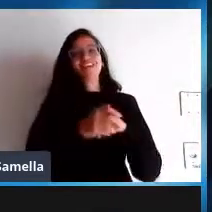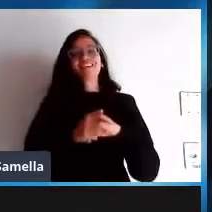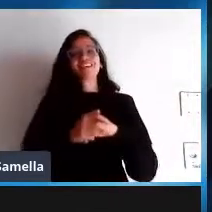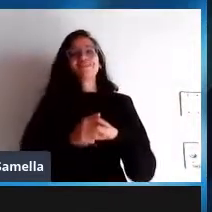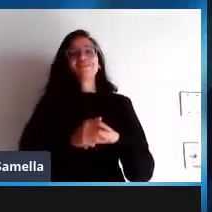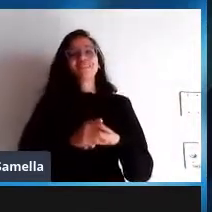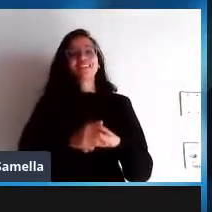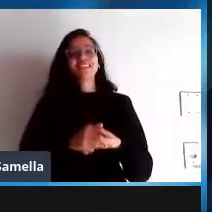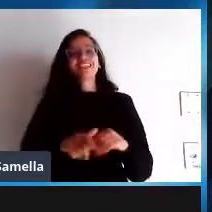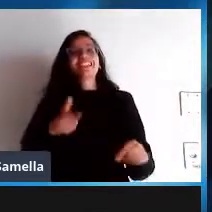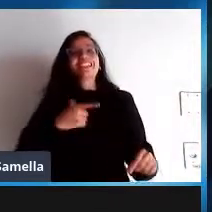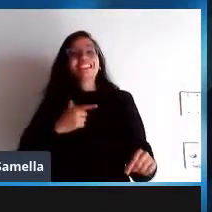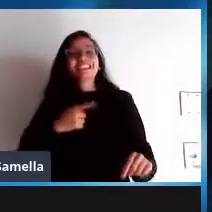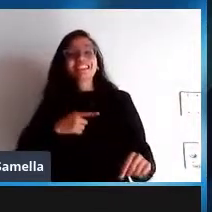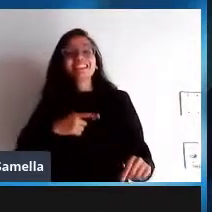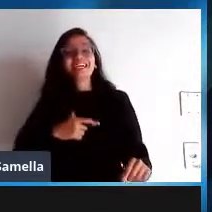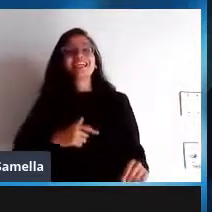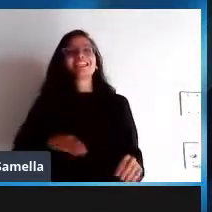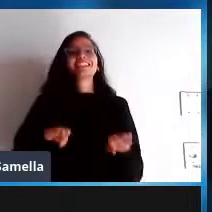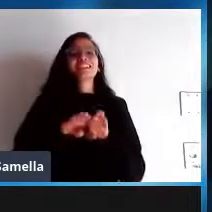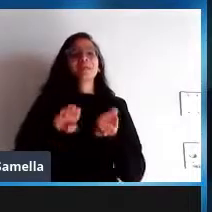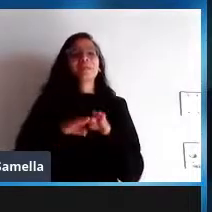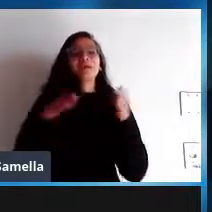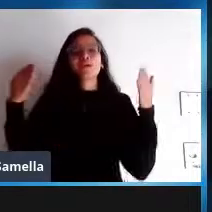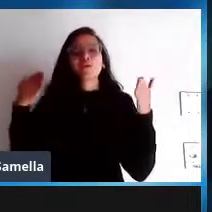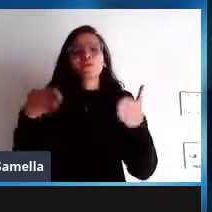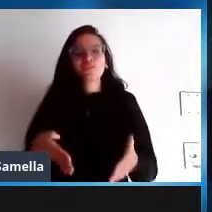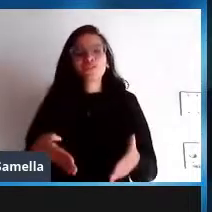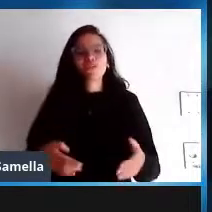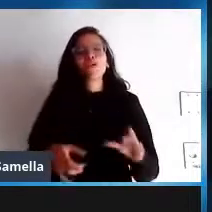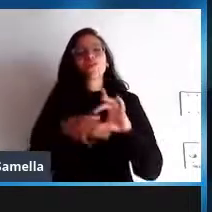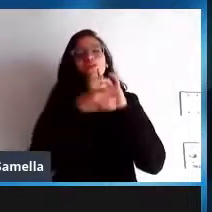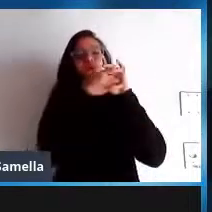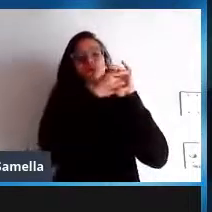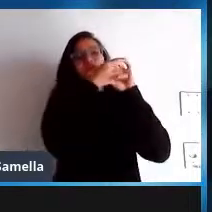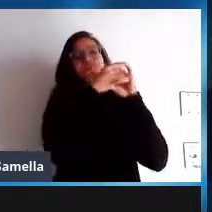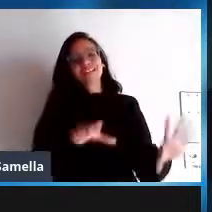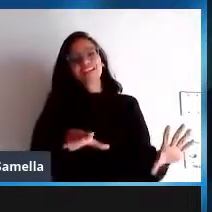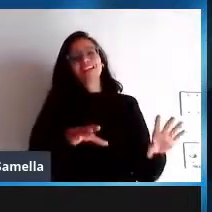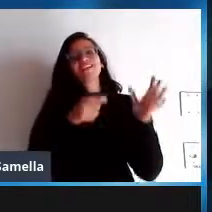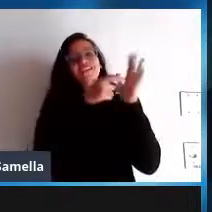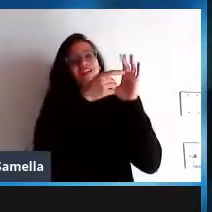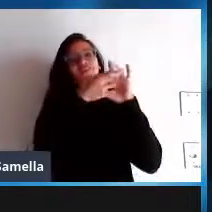livre tem como o foco o centro o software livre ok